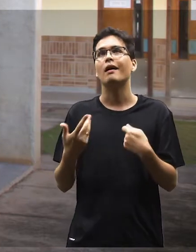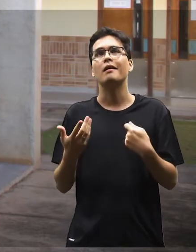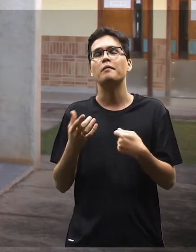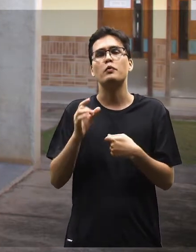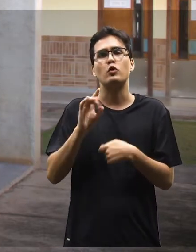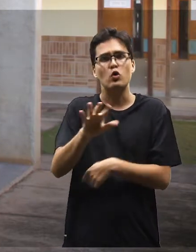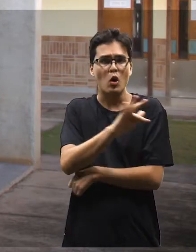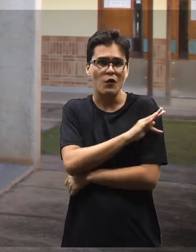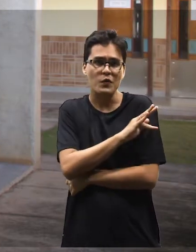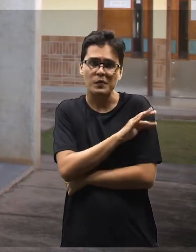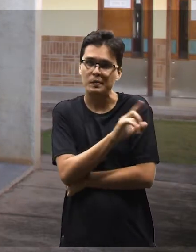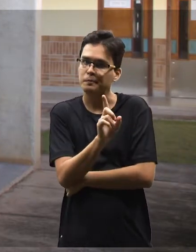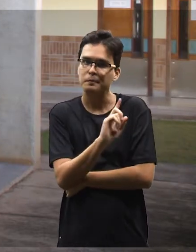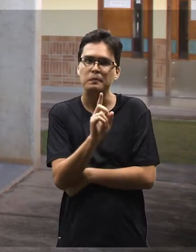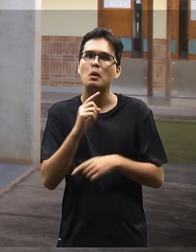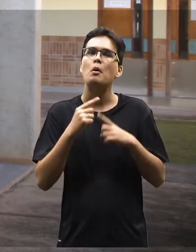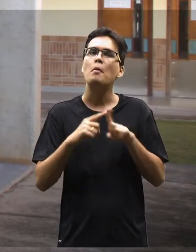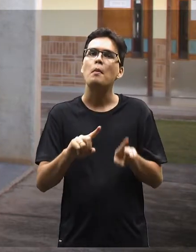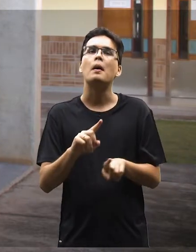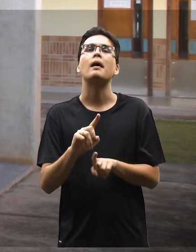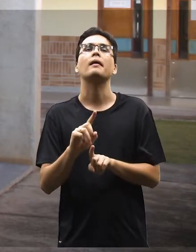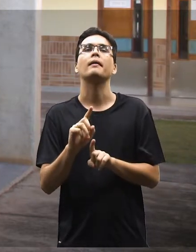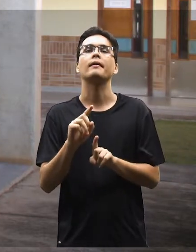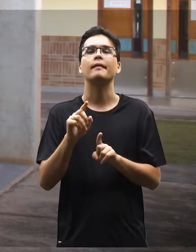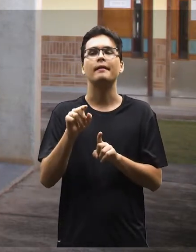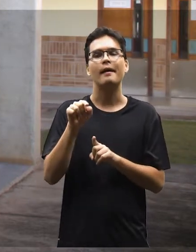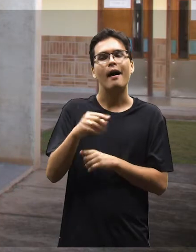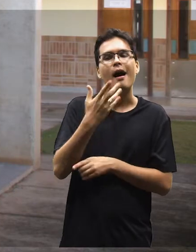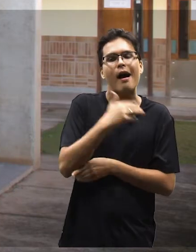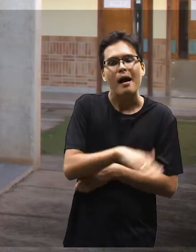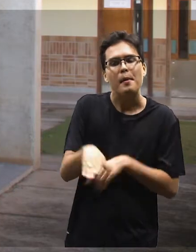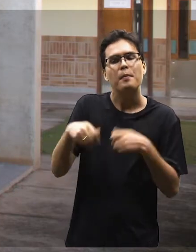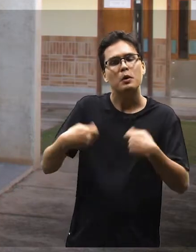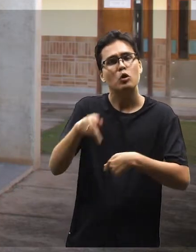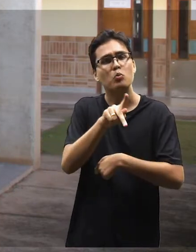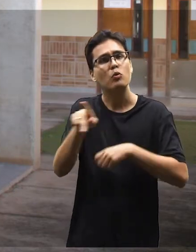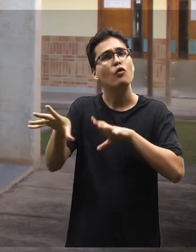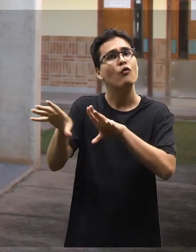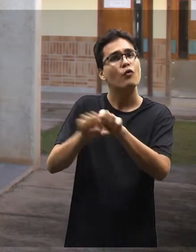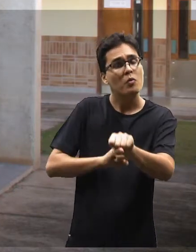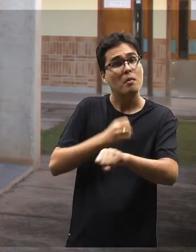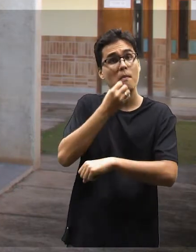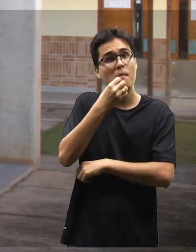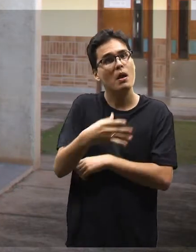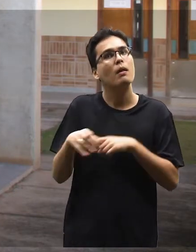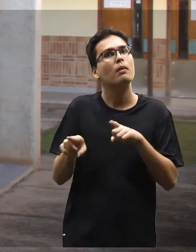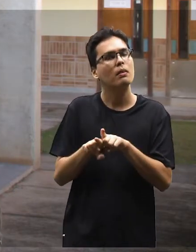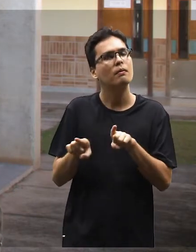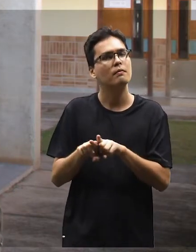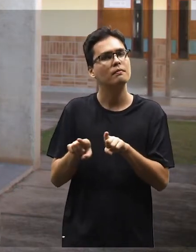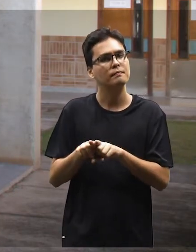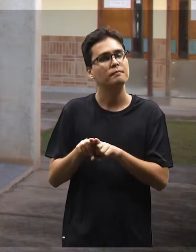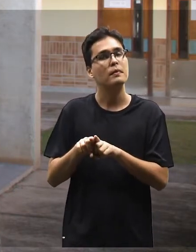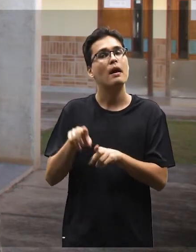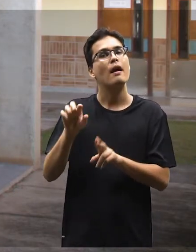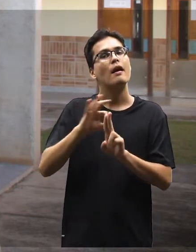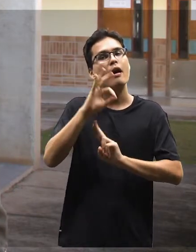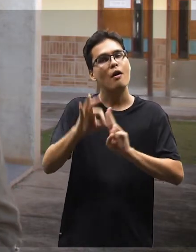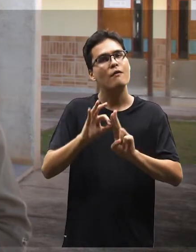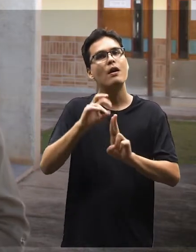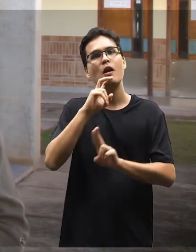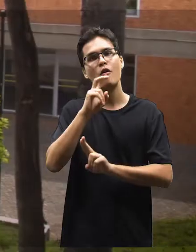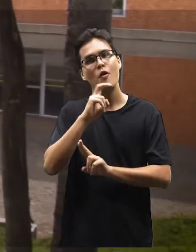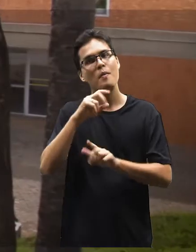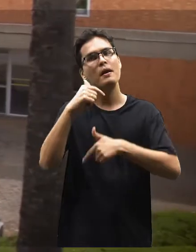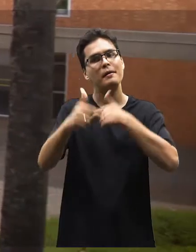não só no ensino fundamental ou no ensino médio, também precisam de professores formados, bem formados, né? E eu acho que é isso que a